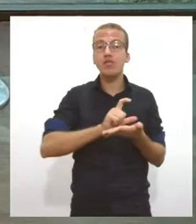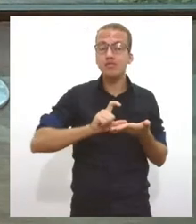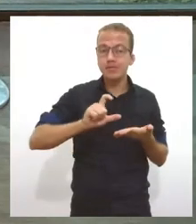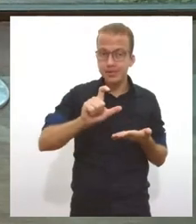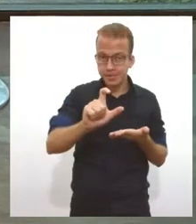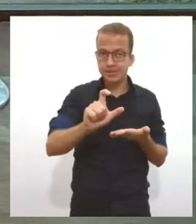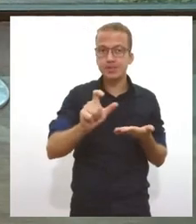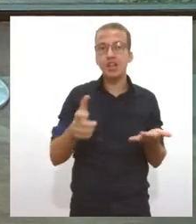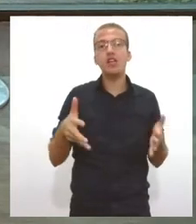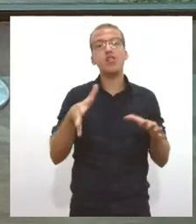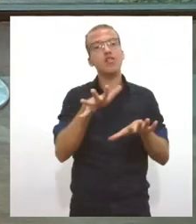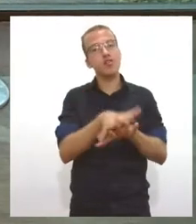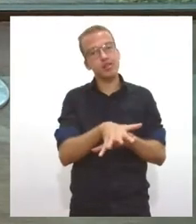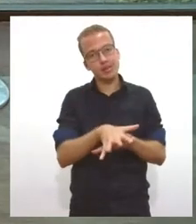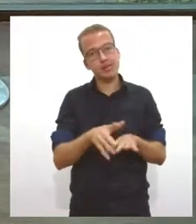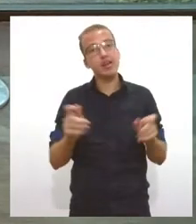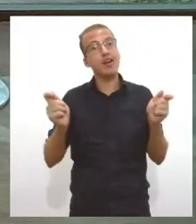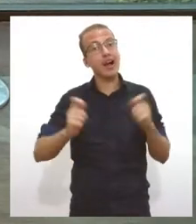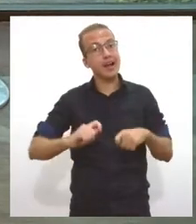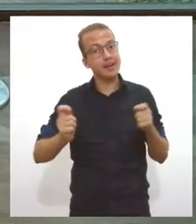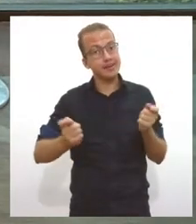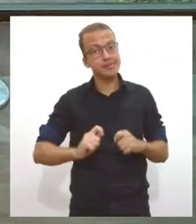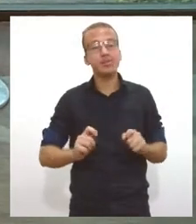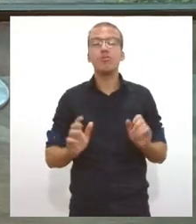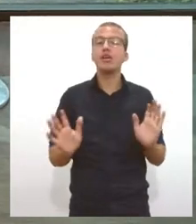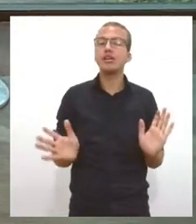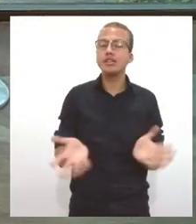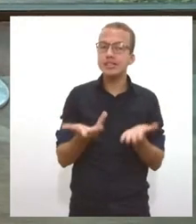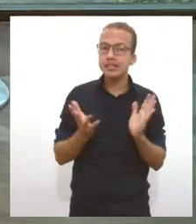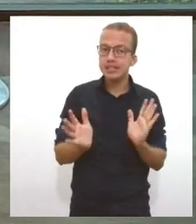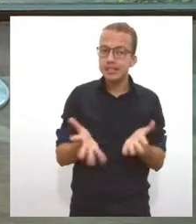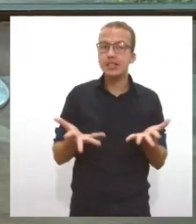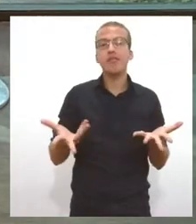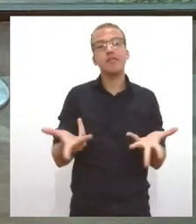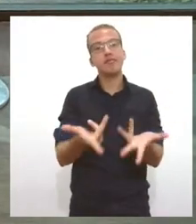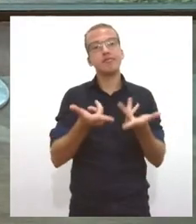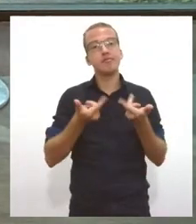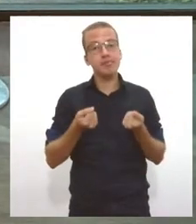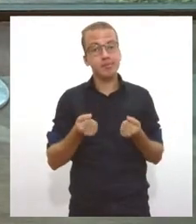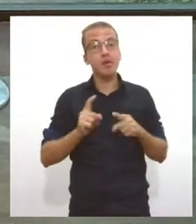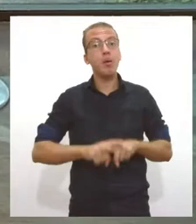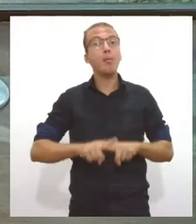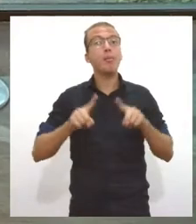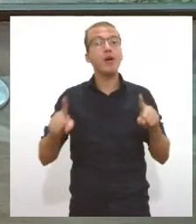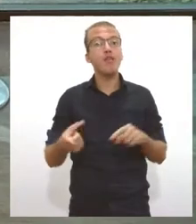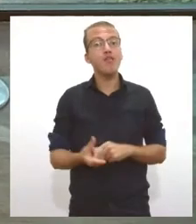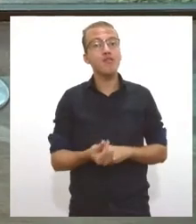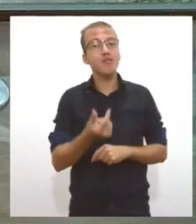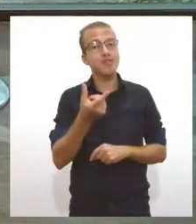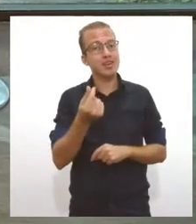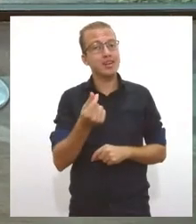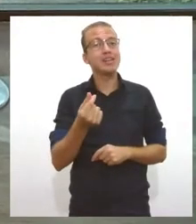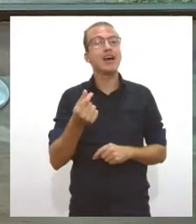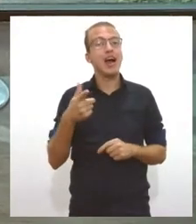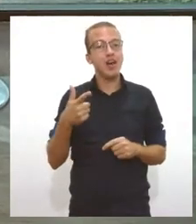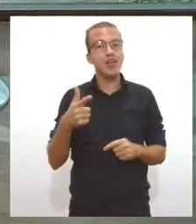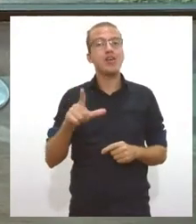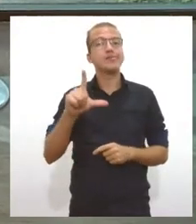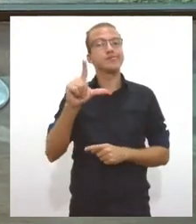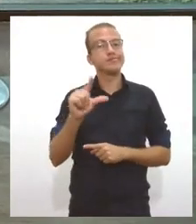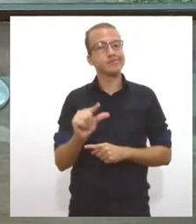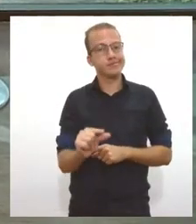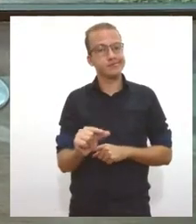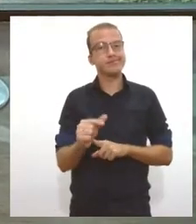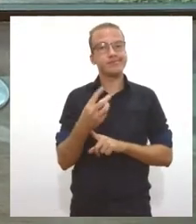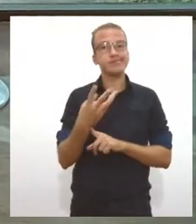bônus de incentivo à qualificação. No entanto, o valor comentado já diminui de R$,00 para um benefício de R$